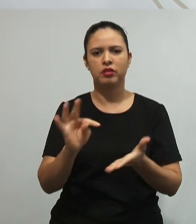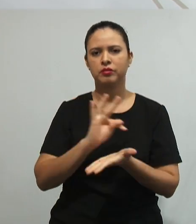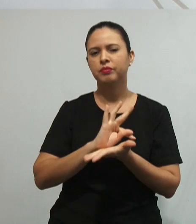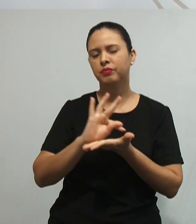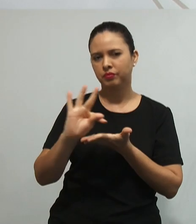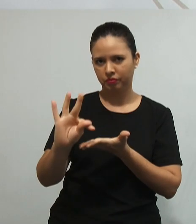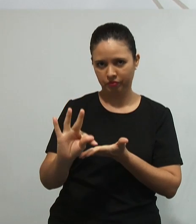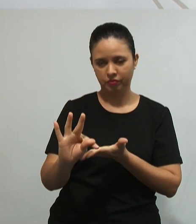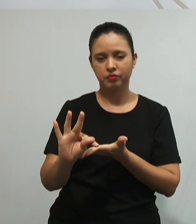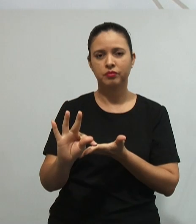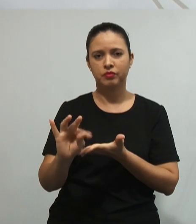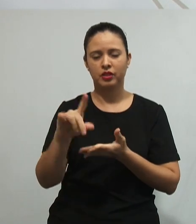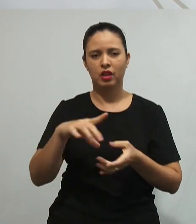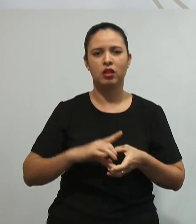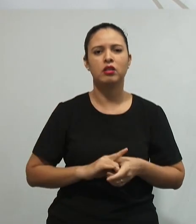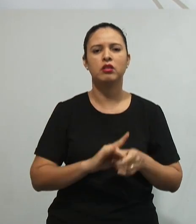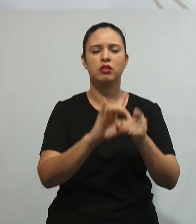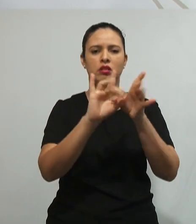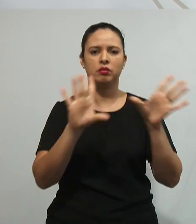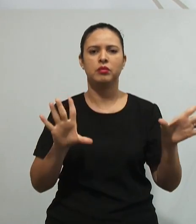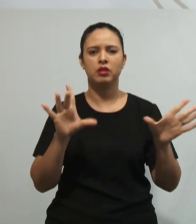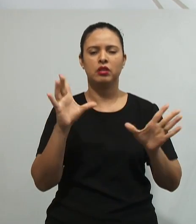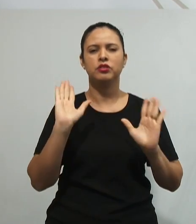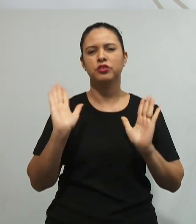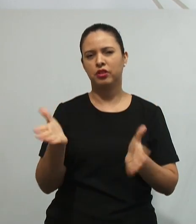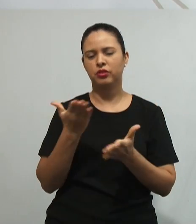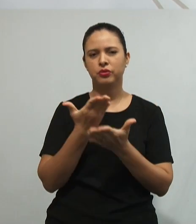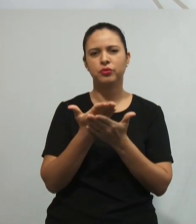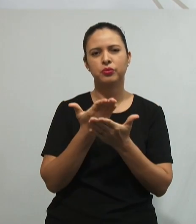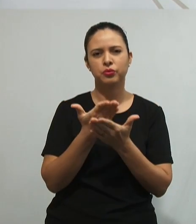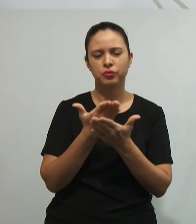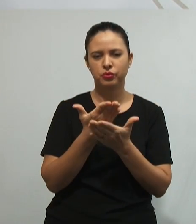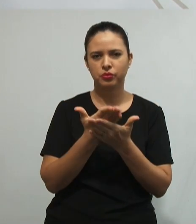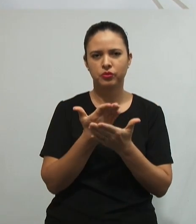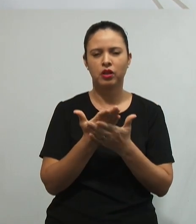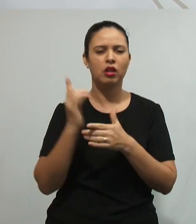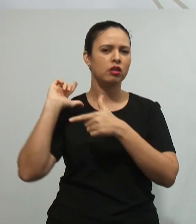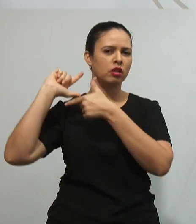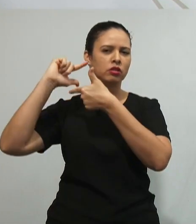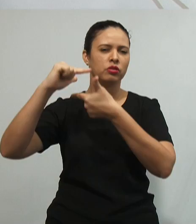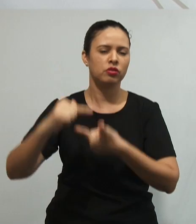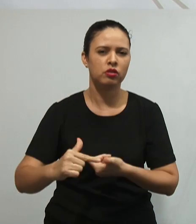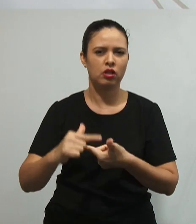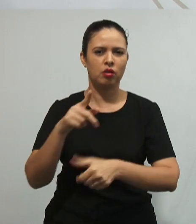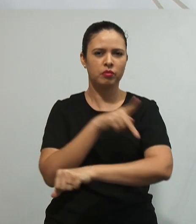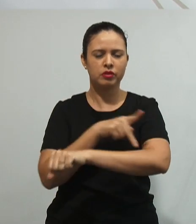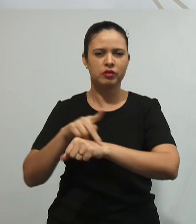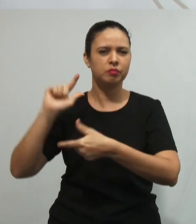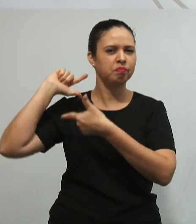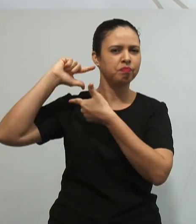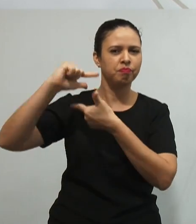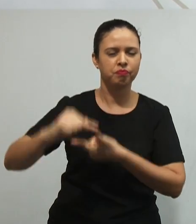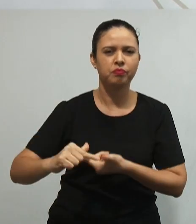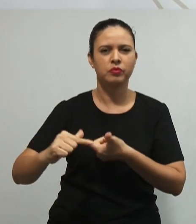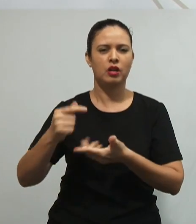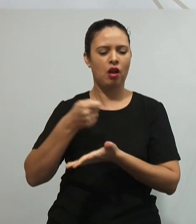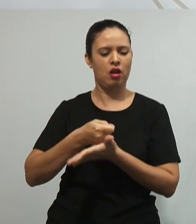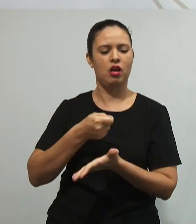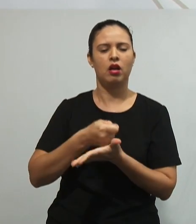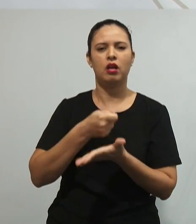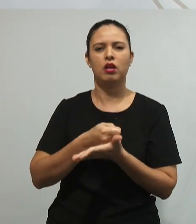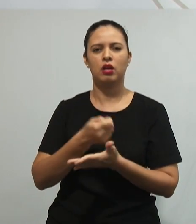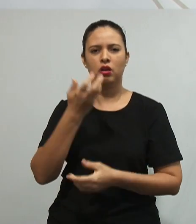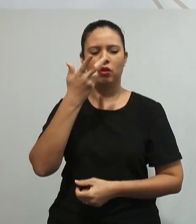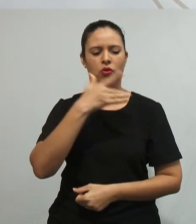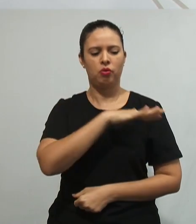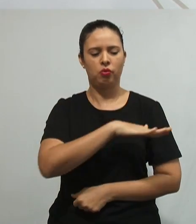liberais que a gente estudou. Com a tendência tradicional, com aquela pedagogia tradicional, que o aluno